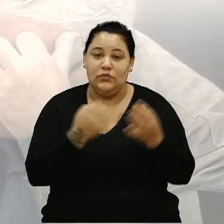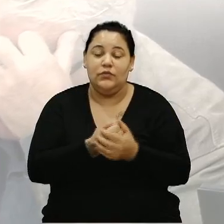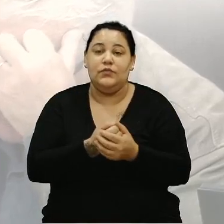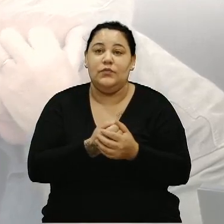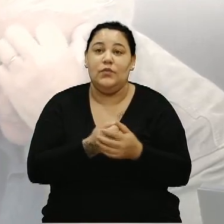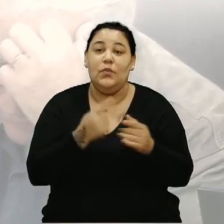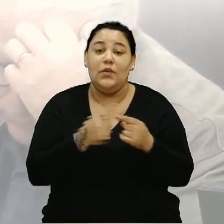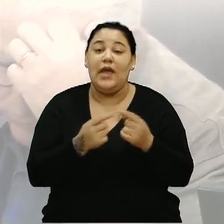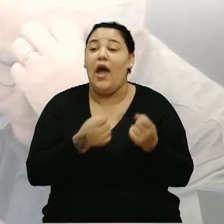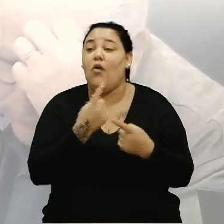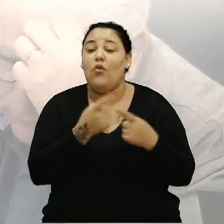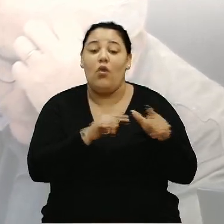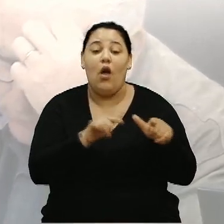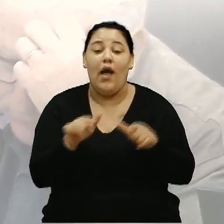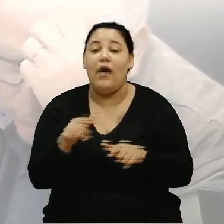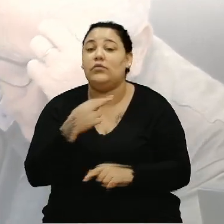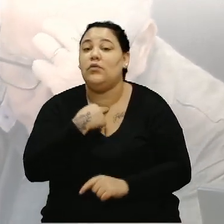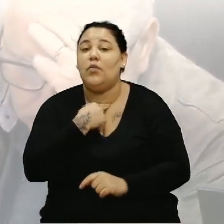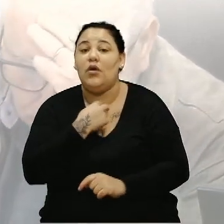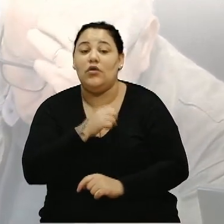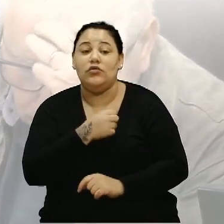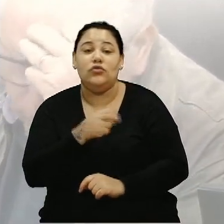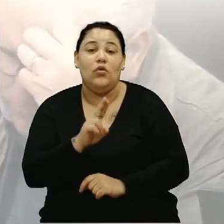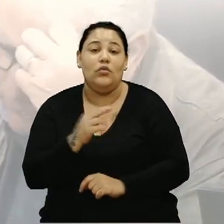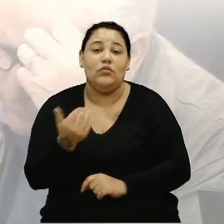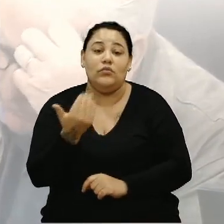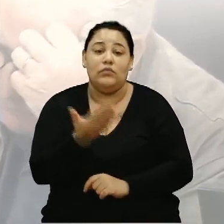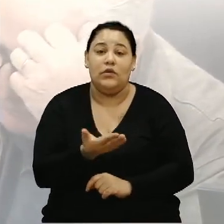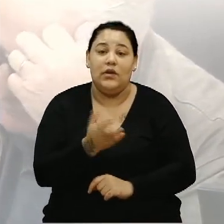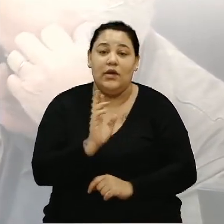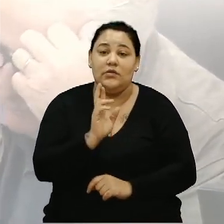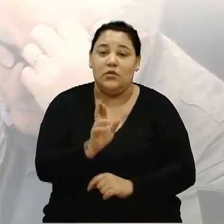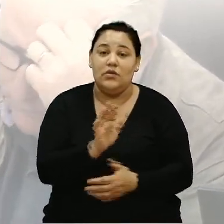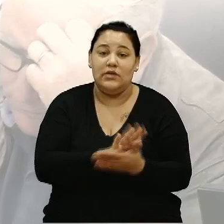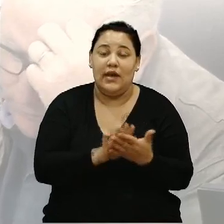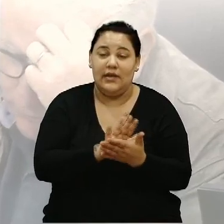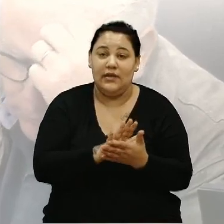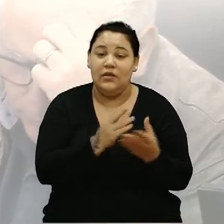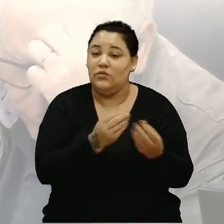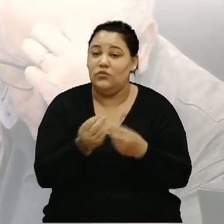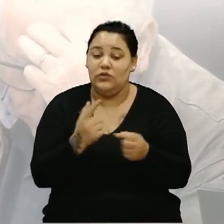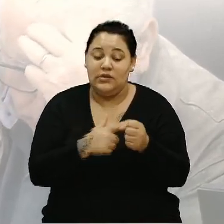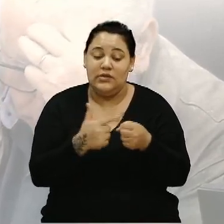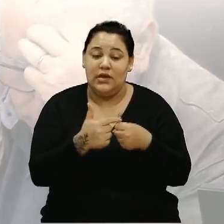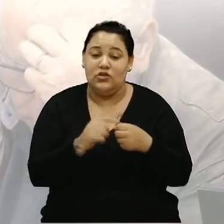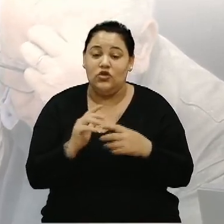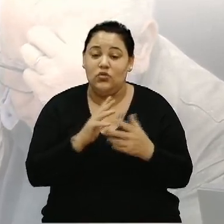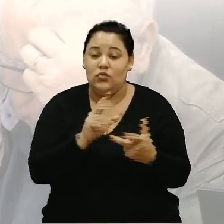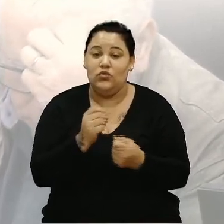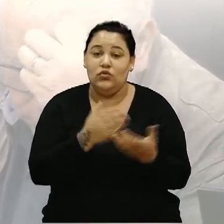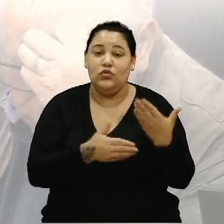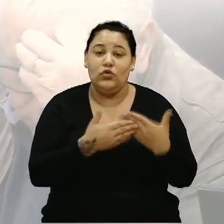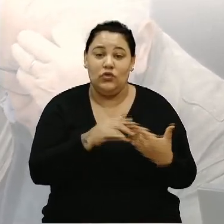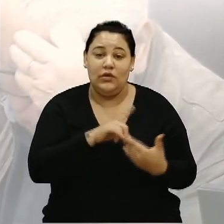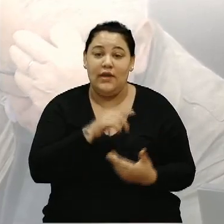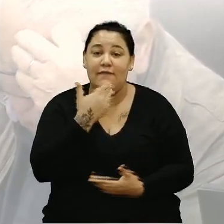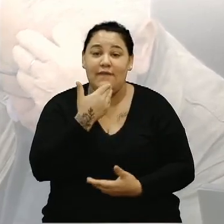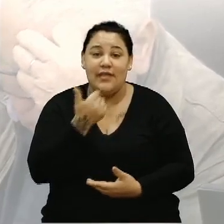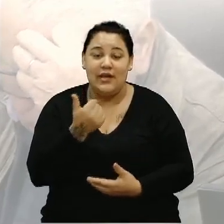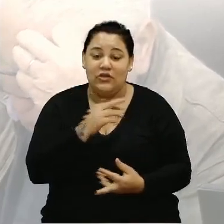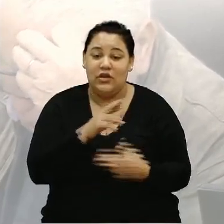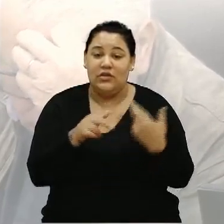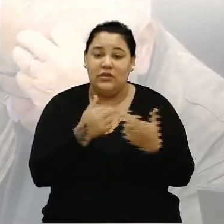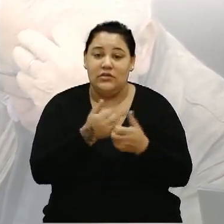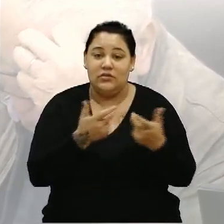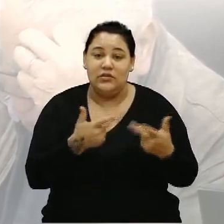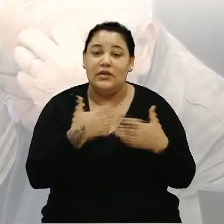locais não pode ou não se dá nem resposta com relação a isso? E muitas cidades do mundo inteiro têm benefícios com relação a isso. Então